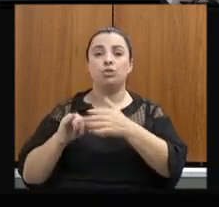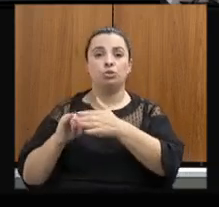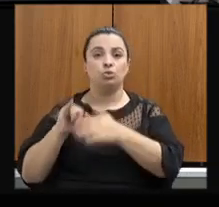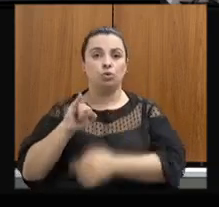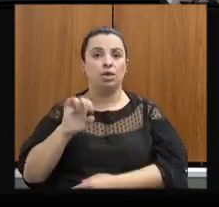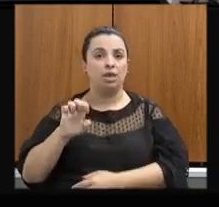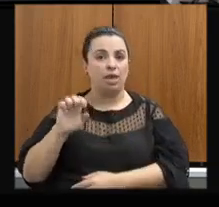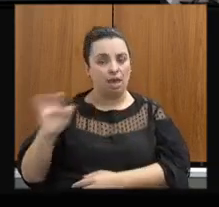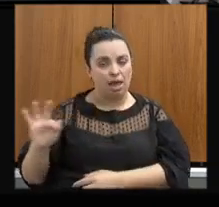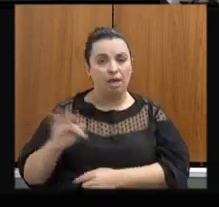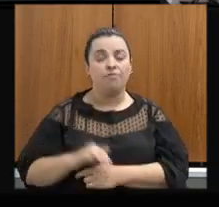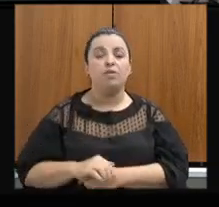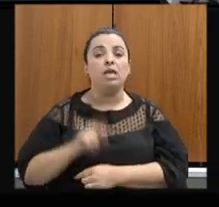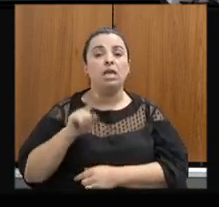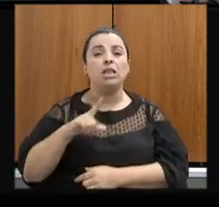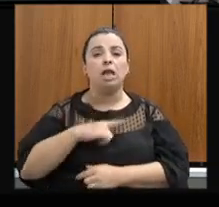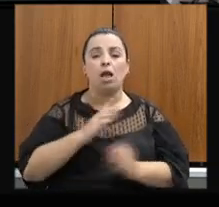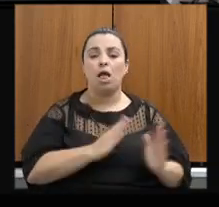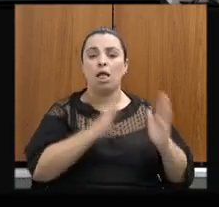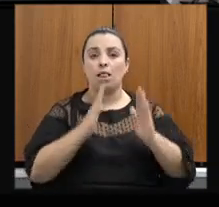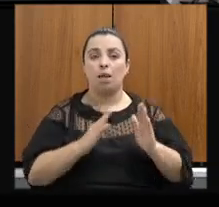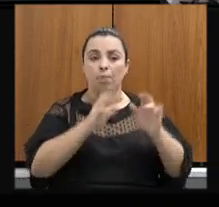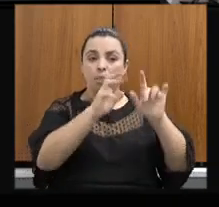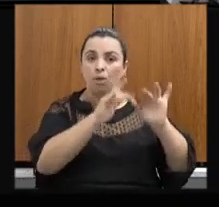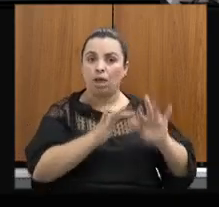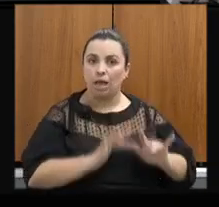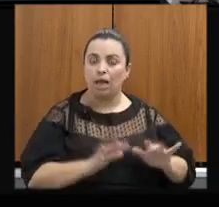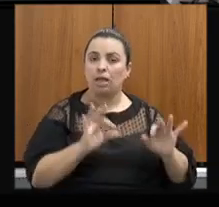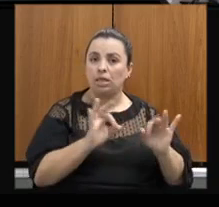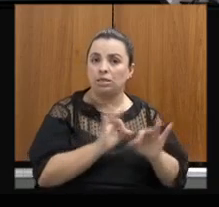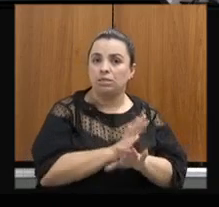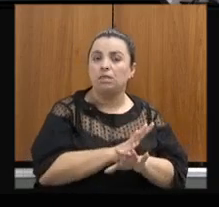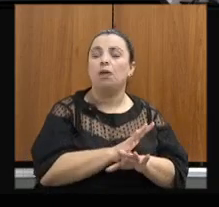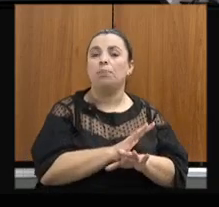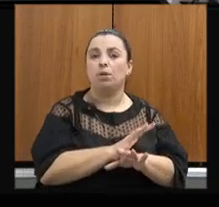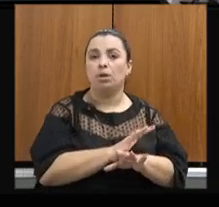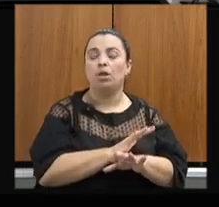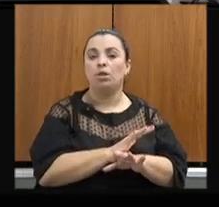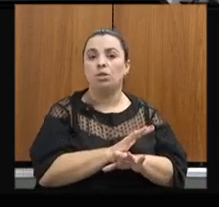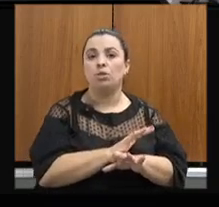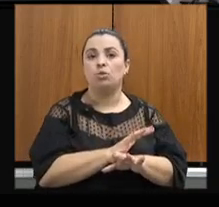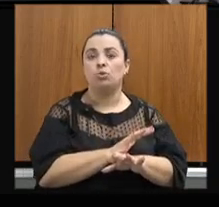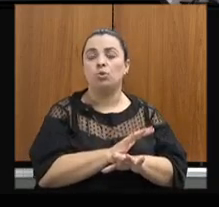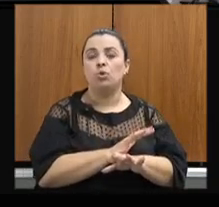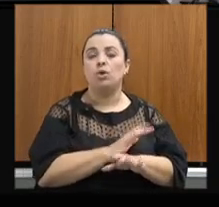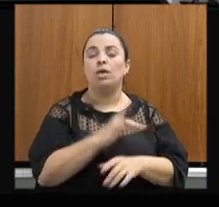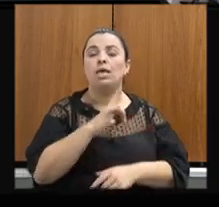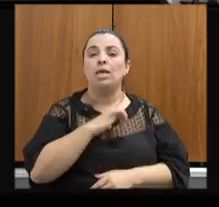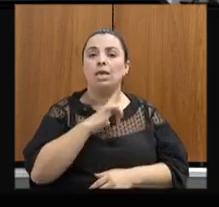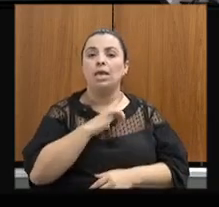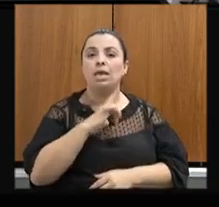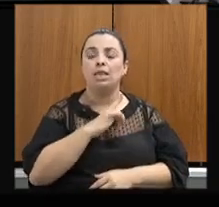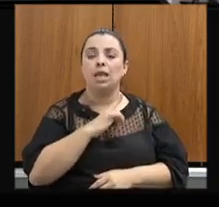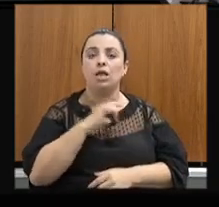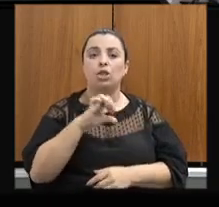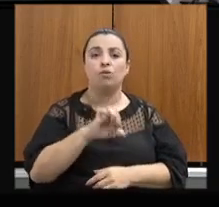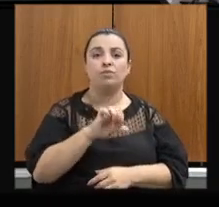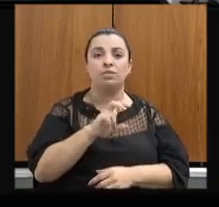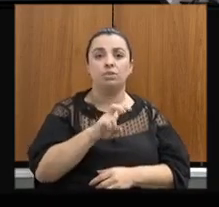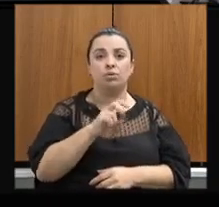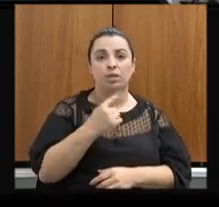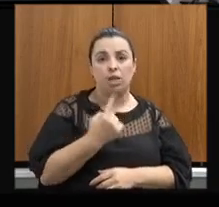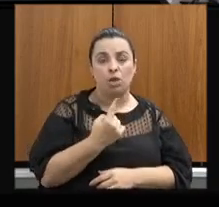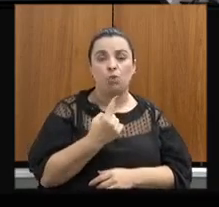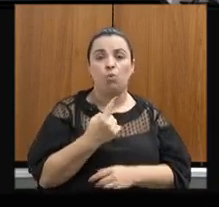cadastramento das propriedades rurais através do Cadastro Ambiental Rural, nas quais 951 mil